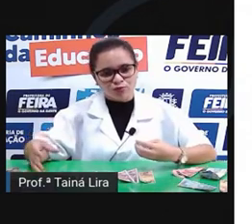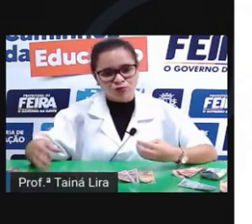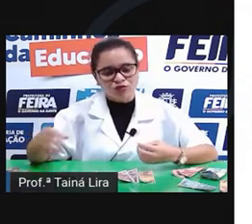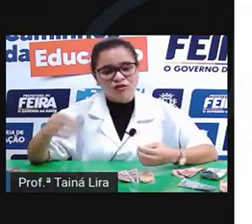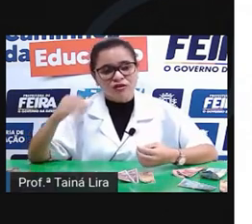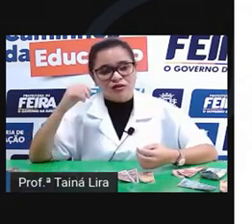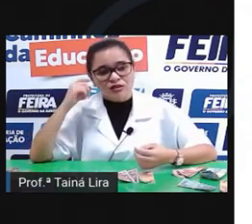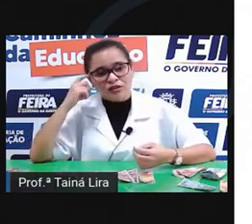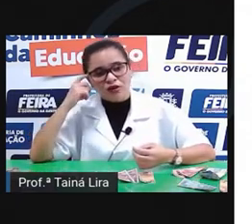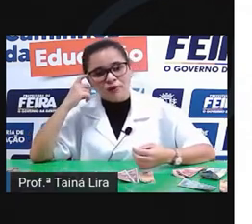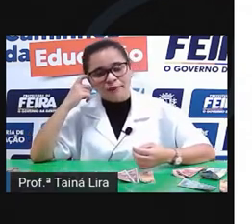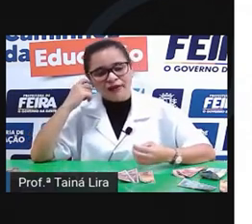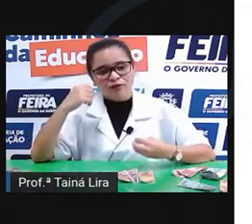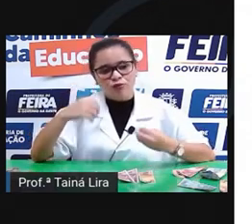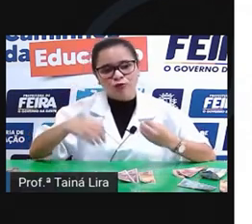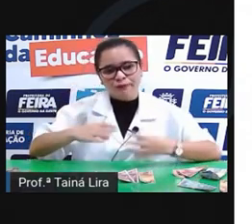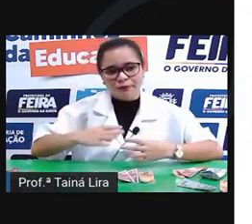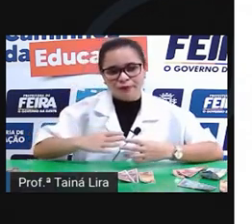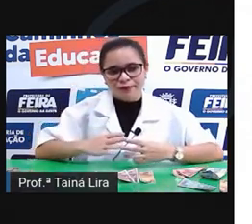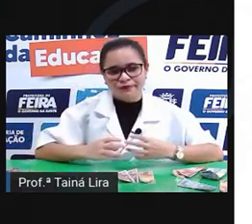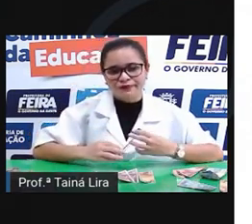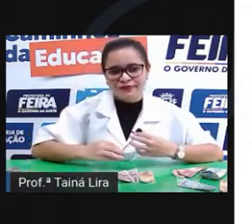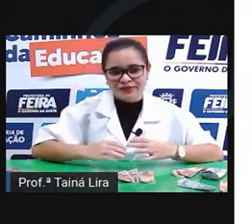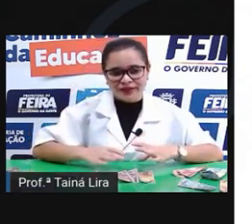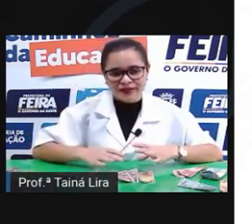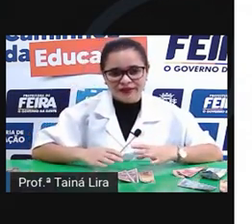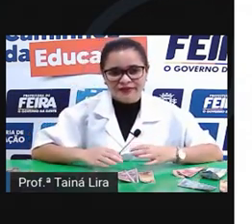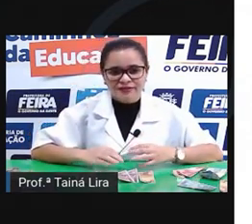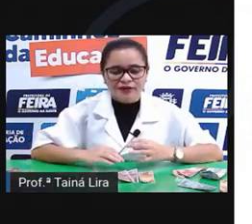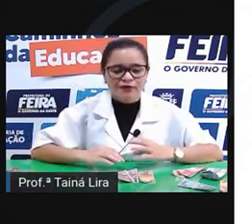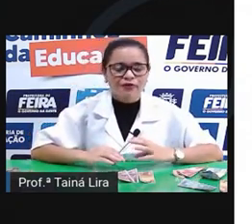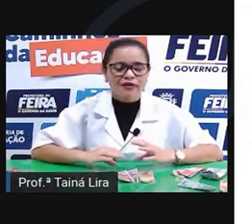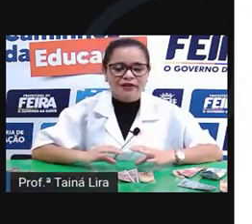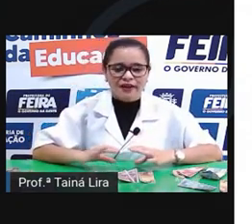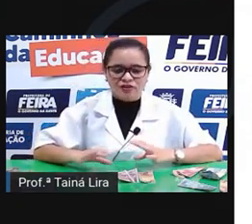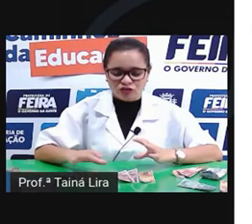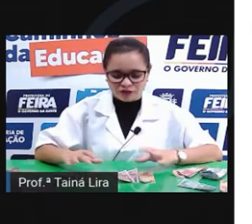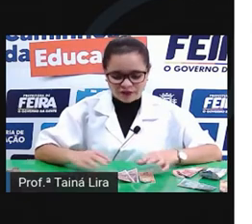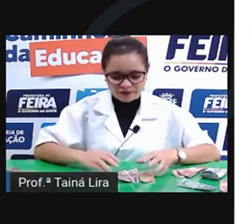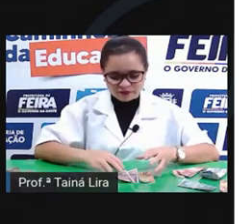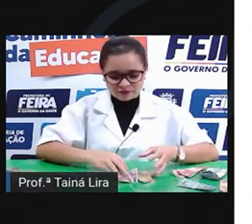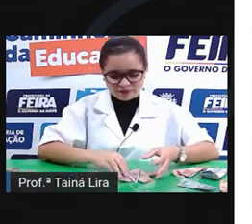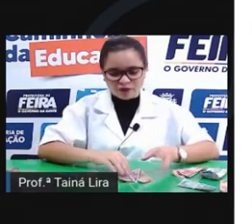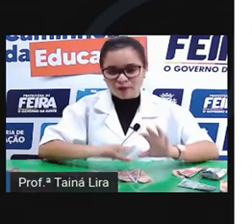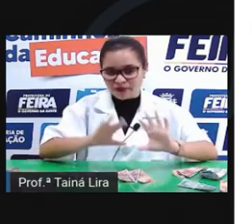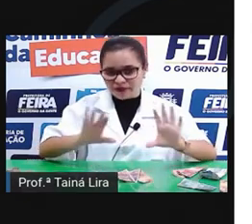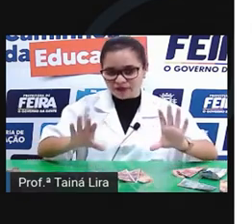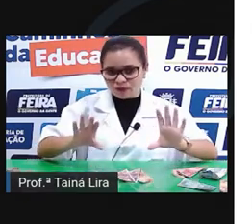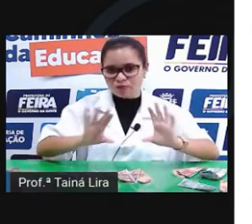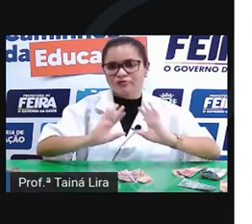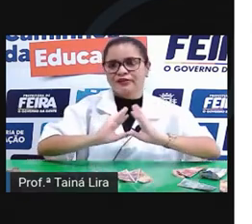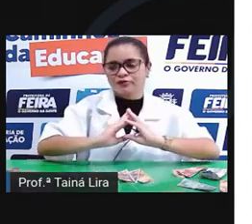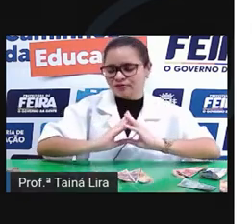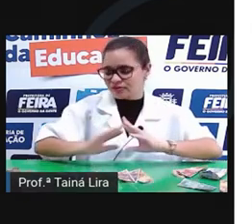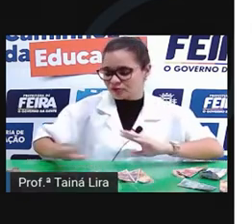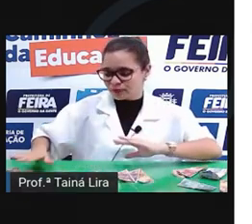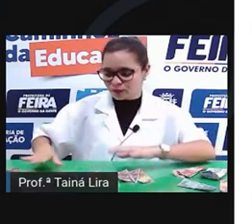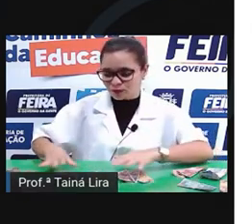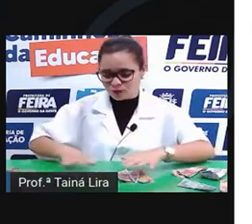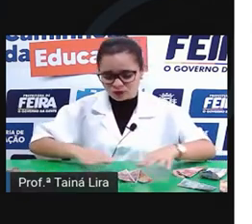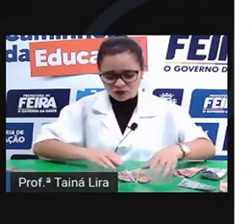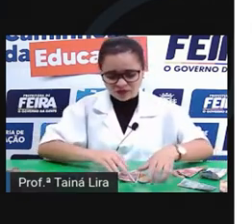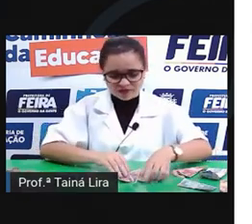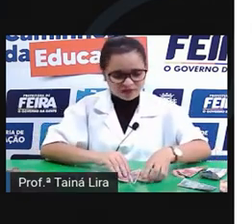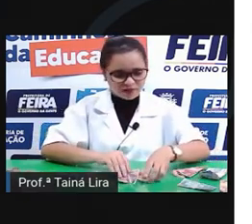produtos que Roberto comprou, tá? Então, a gente vai formar aí alguns valores desses